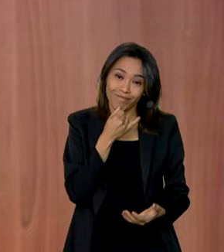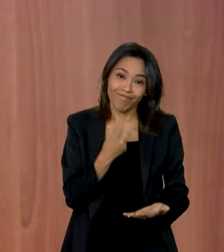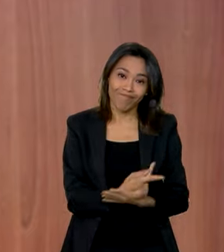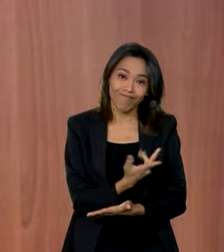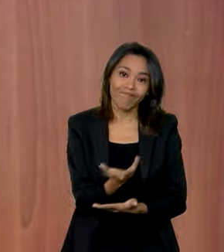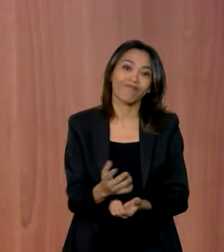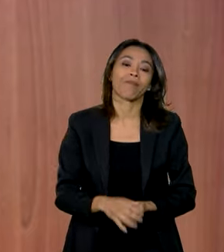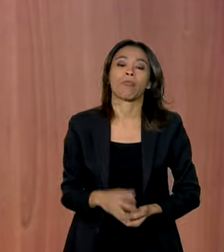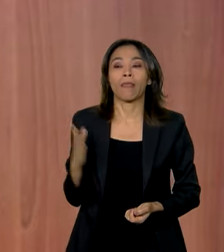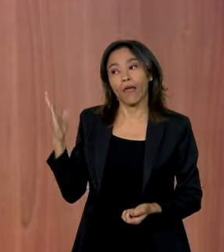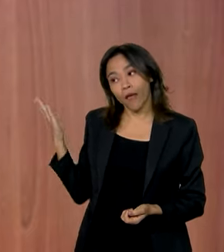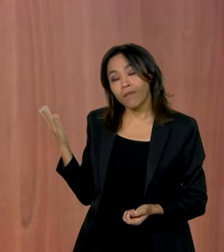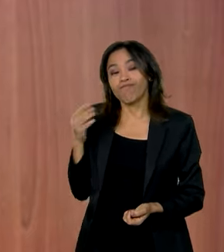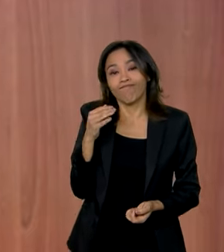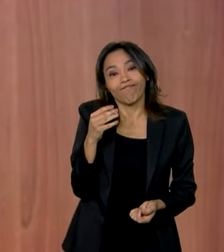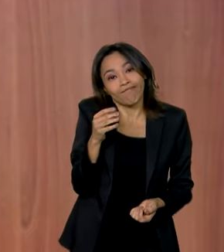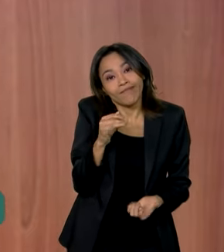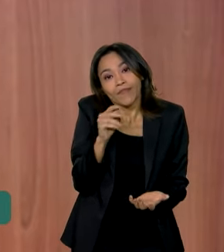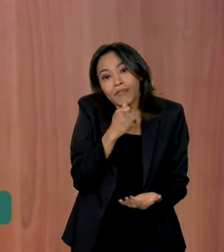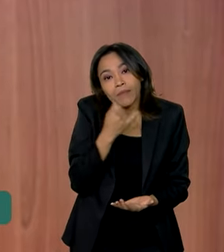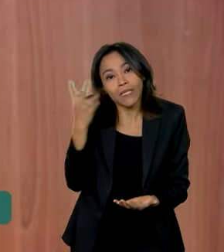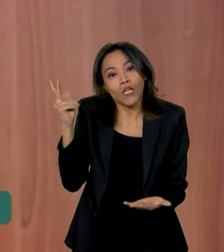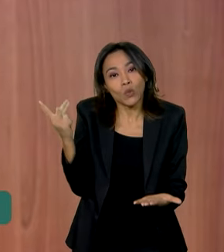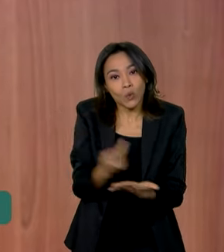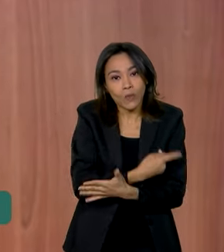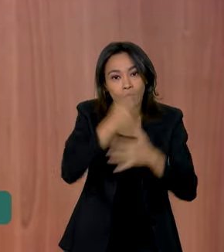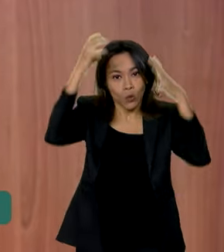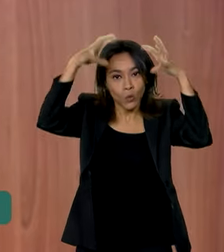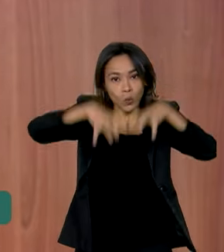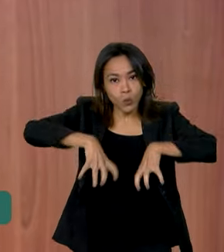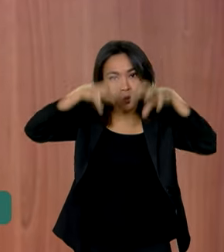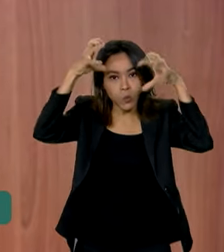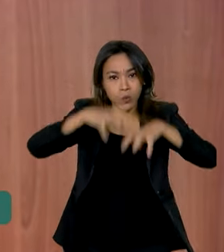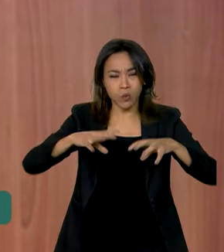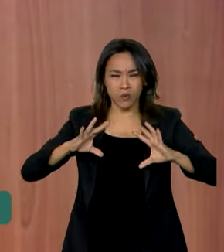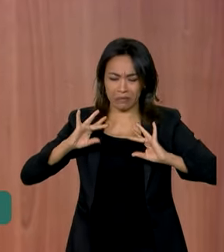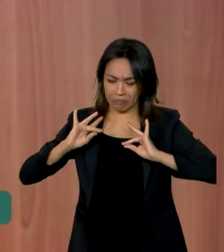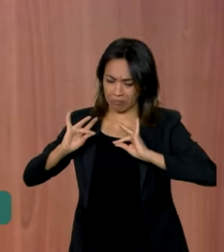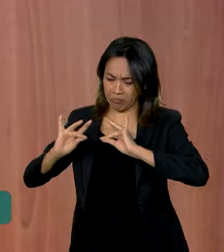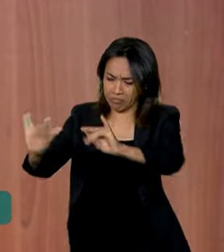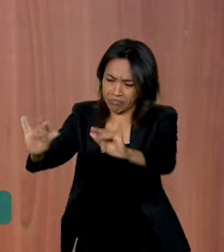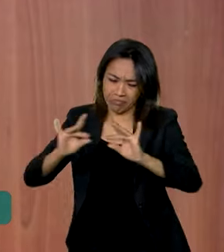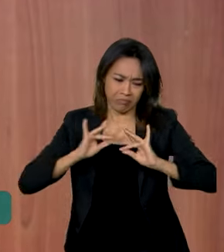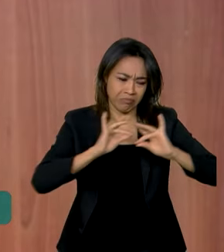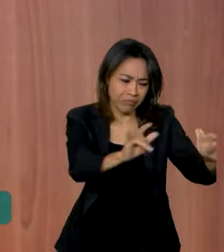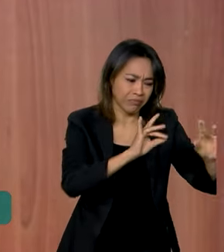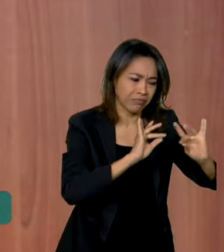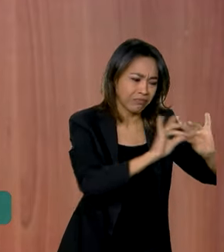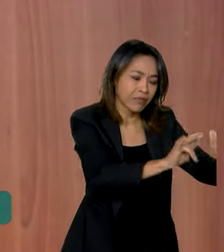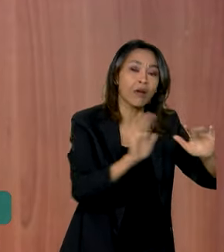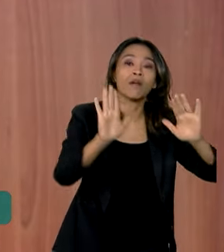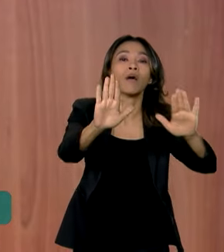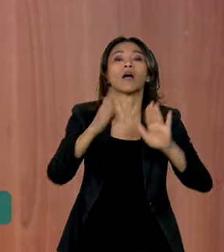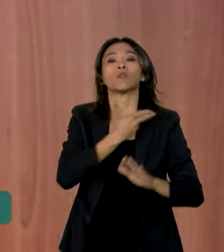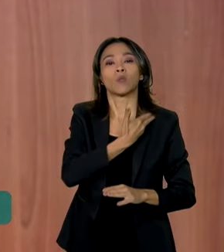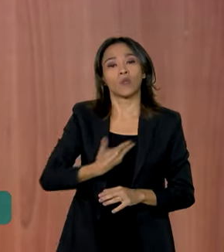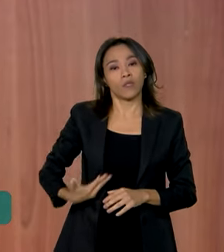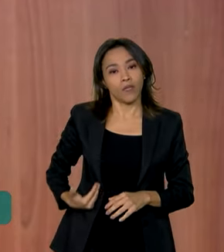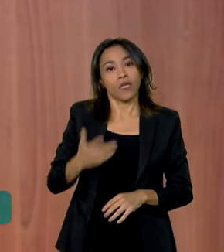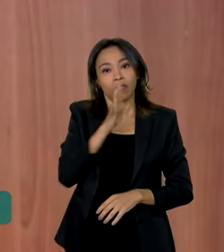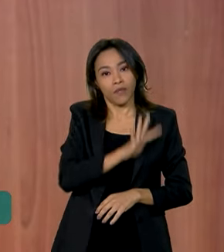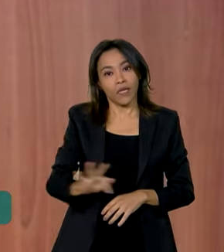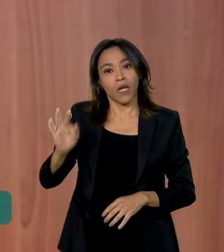chuvas que vêm atingindo o Rio Grande do Sul nesses últimos dias deixam um rastro de destruição. Mas o governo federal está investindo